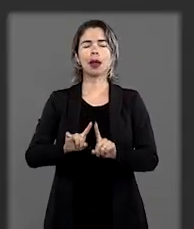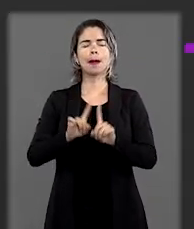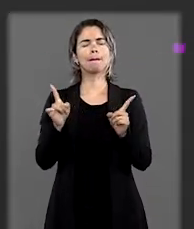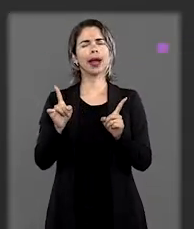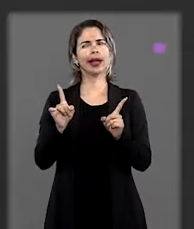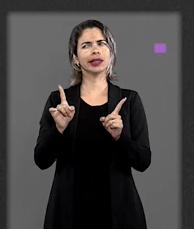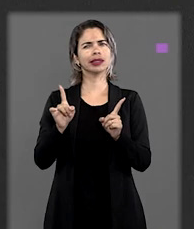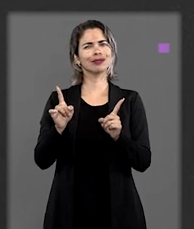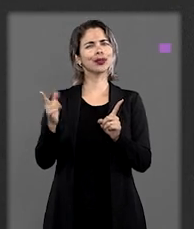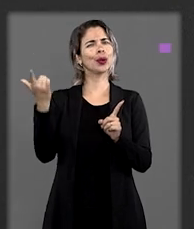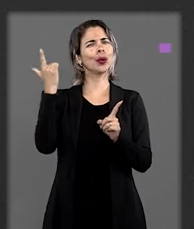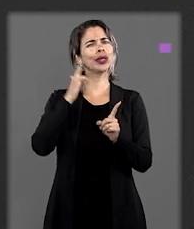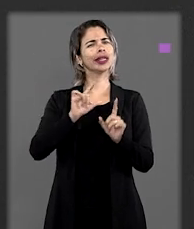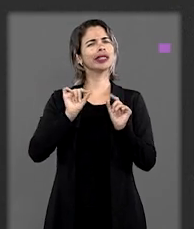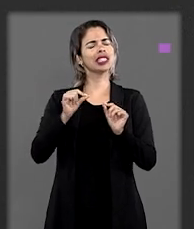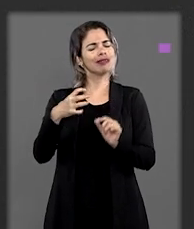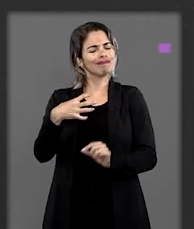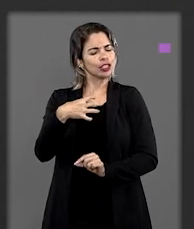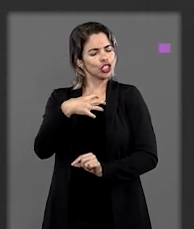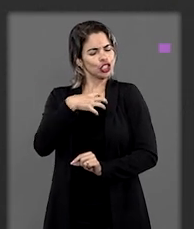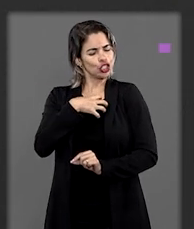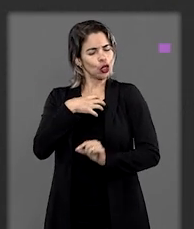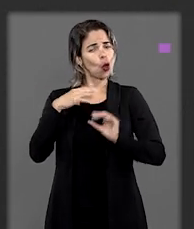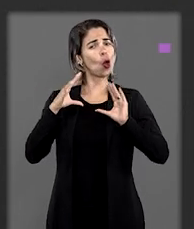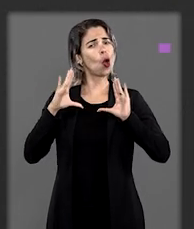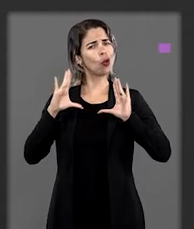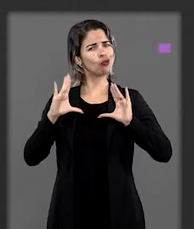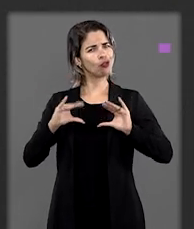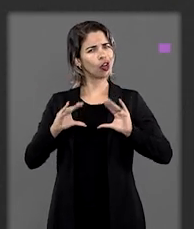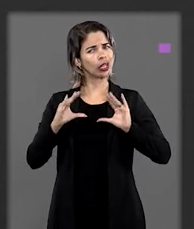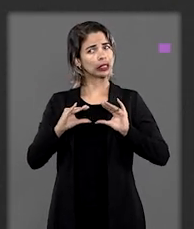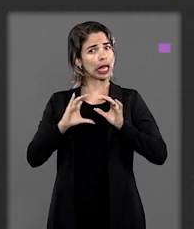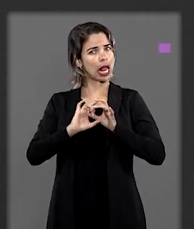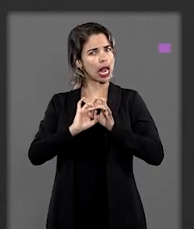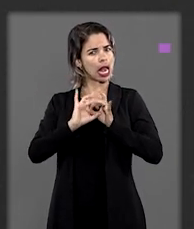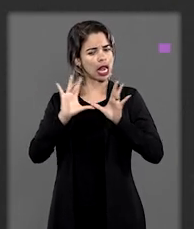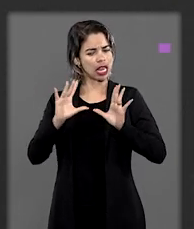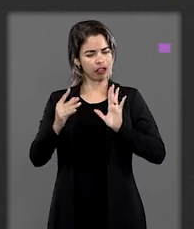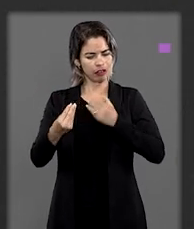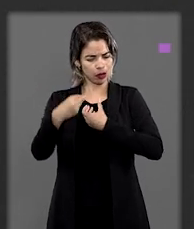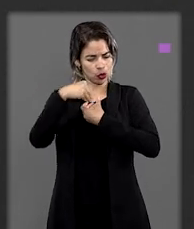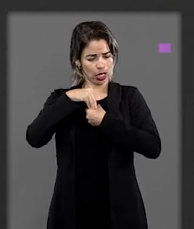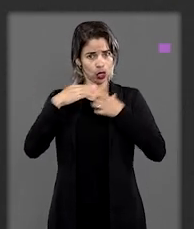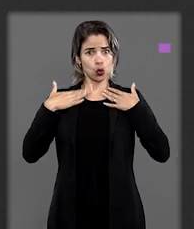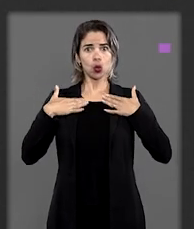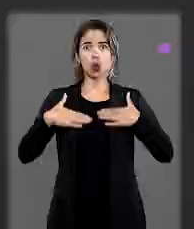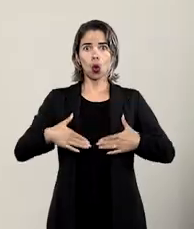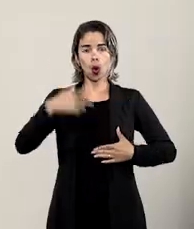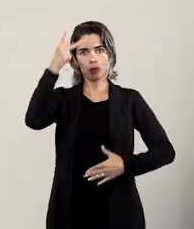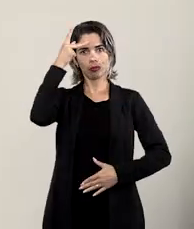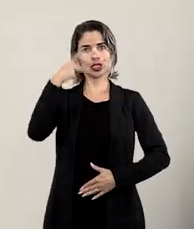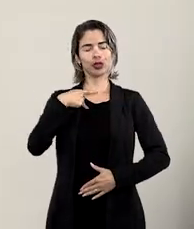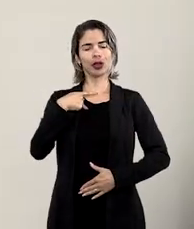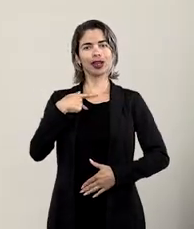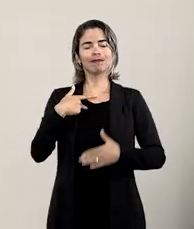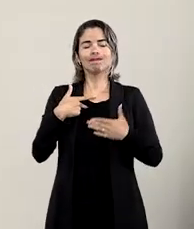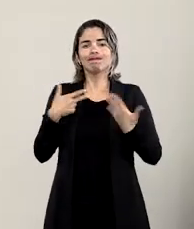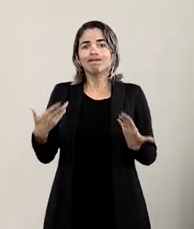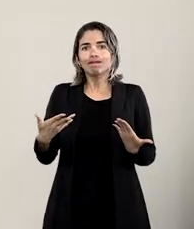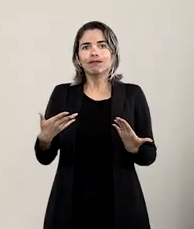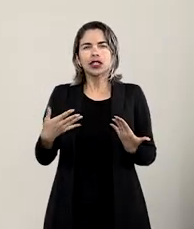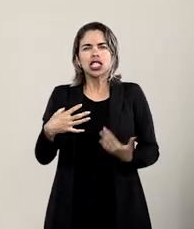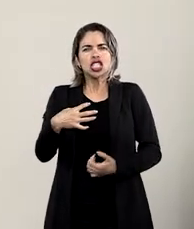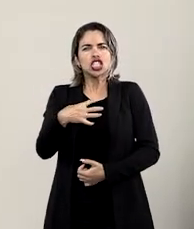Mas você, pelo menos, se sentir confortável na sua própria pele. Você,